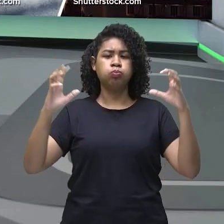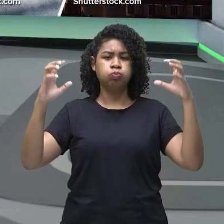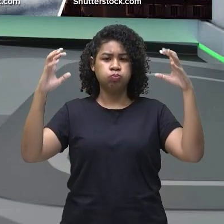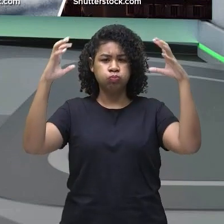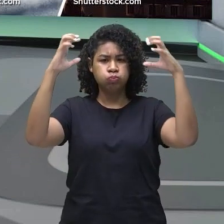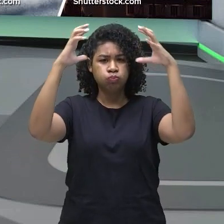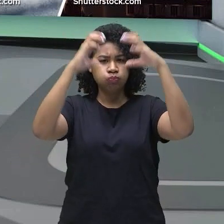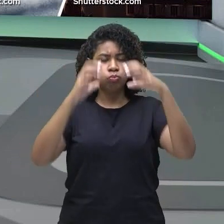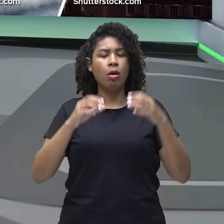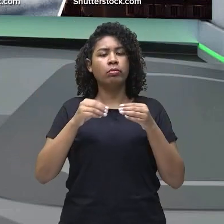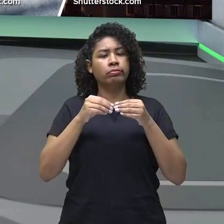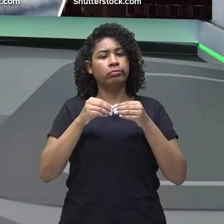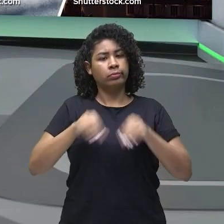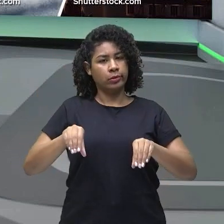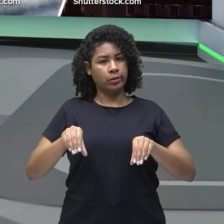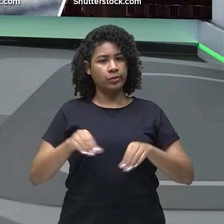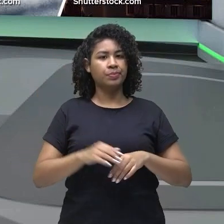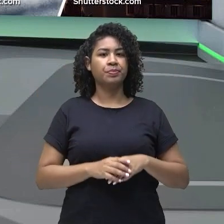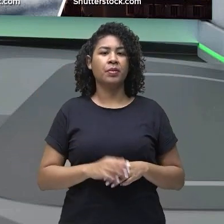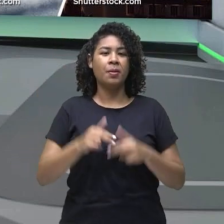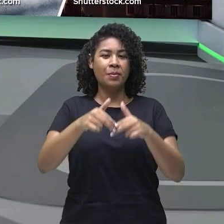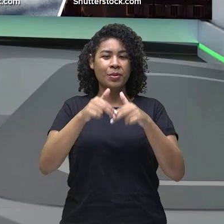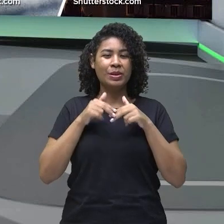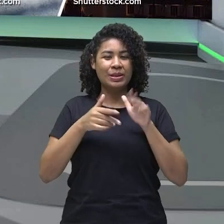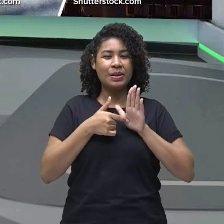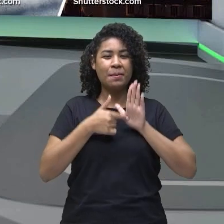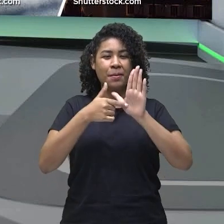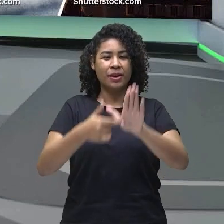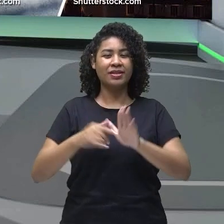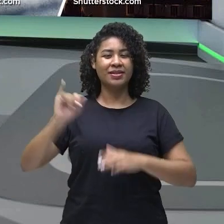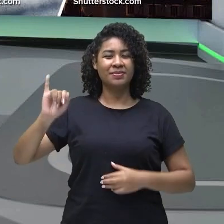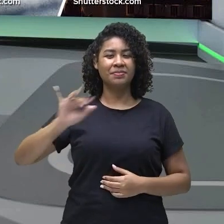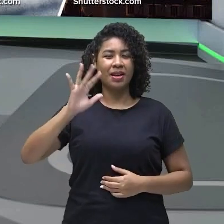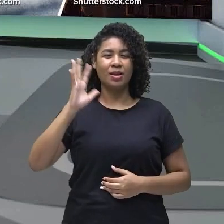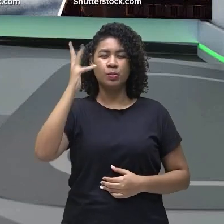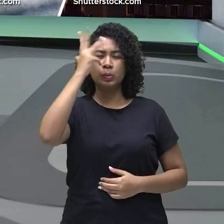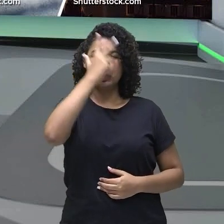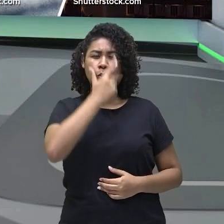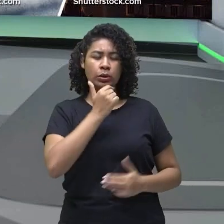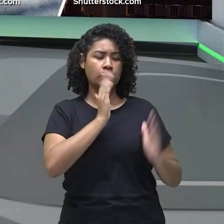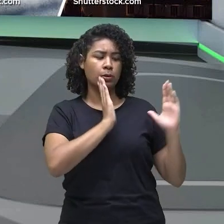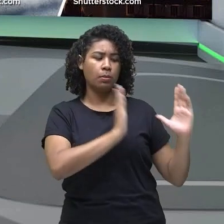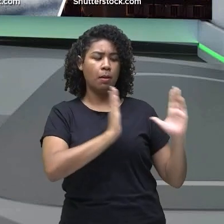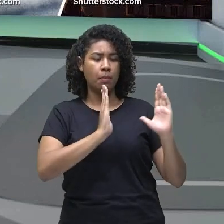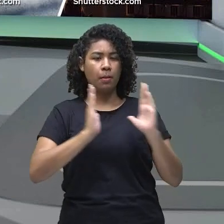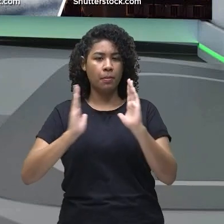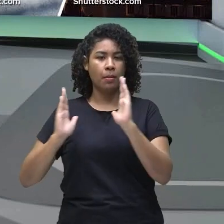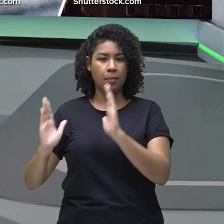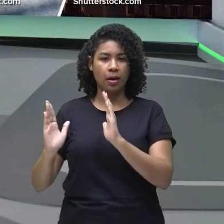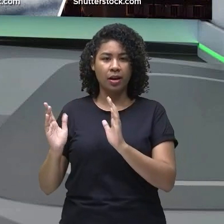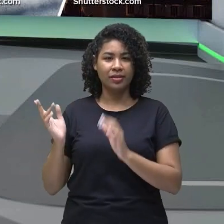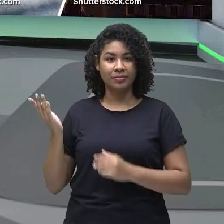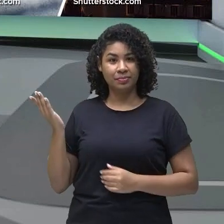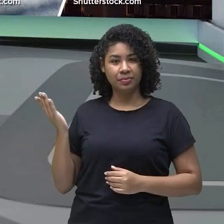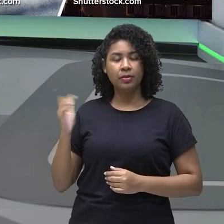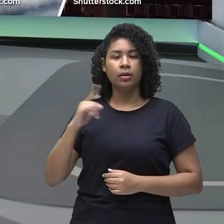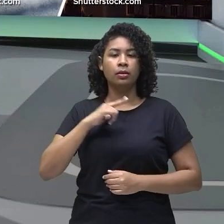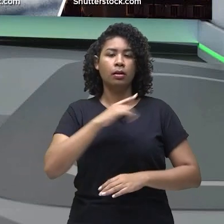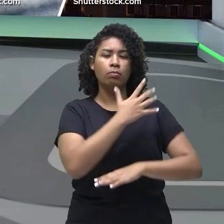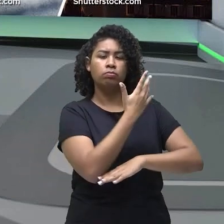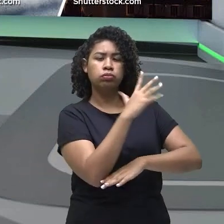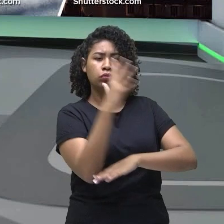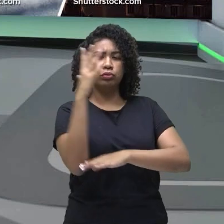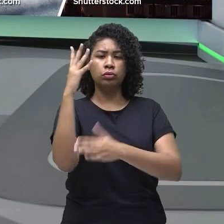efeito estufa, aí a gente montou um mosaico aqui bem bonito para você não esquecer, então você tem aí desmatamento,